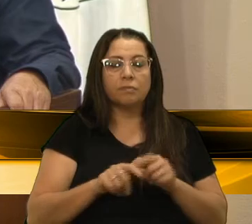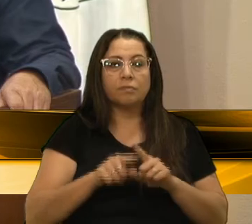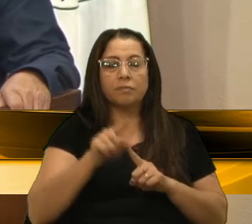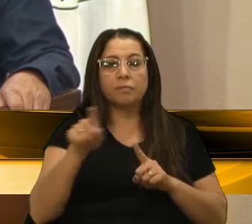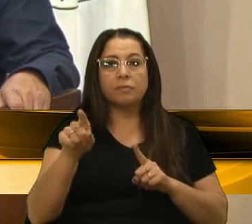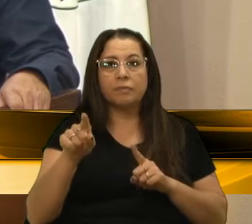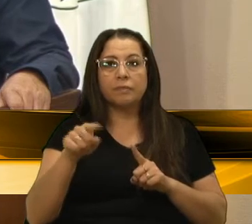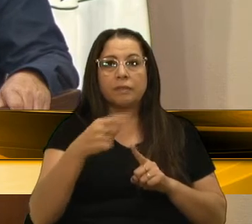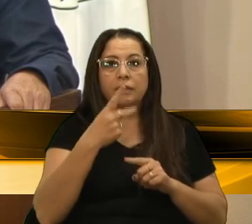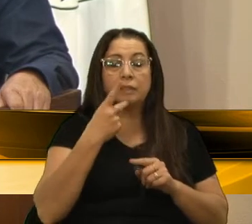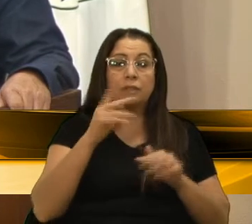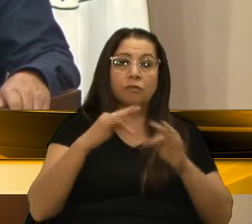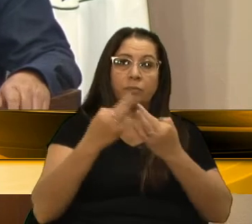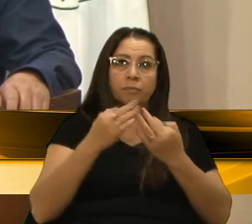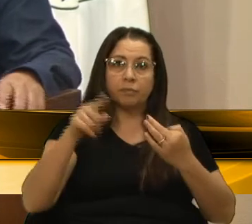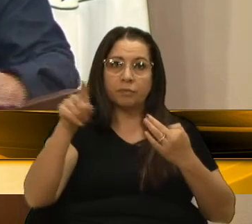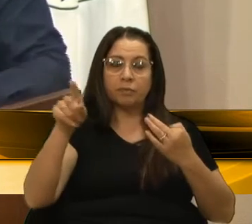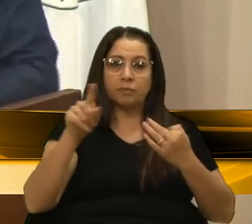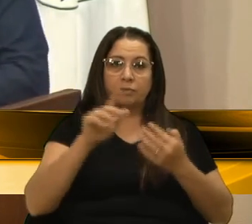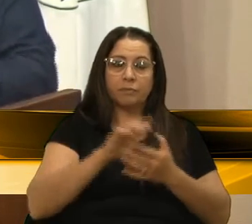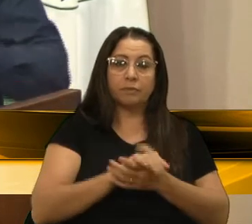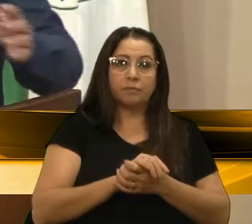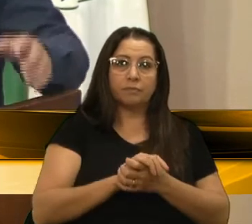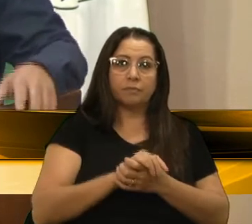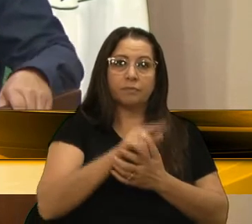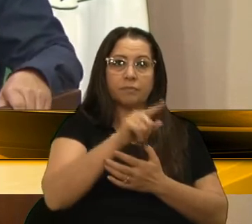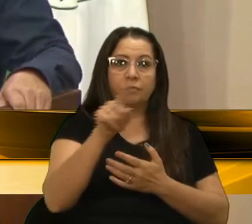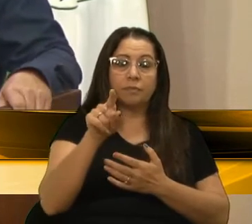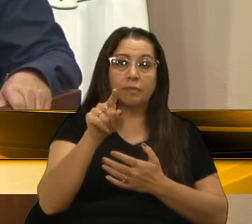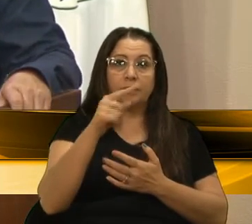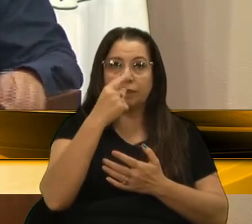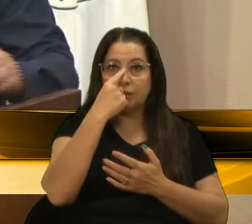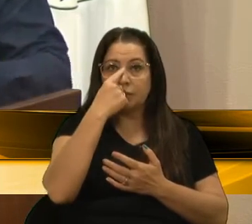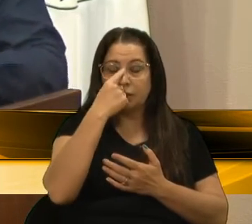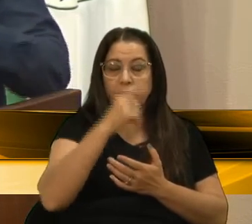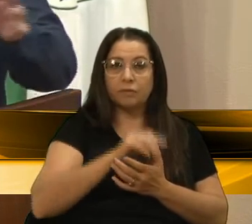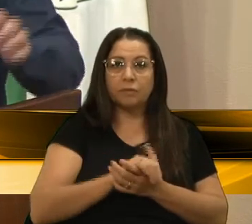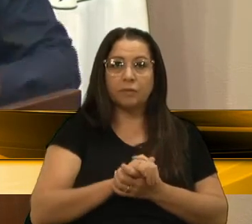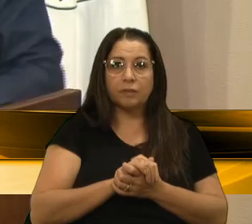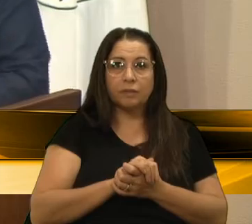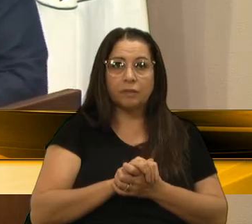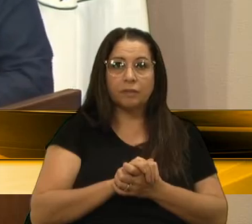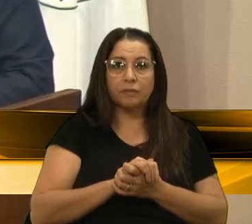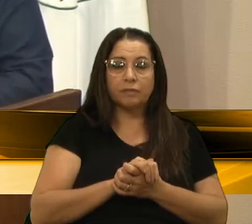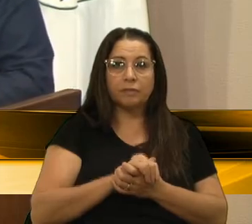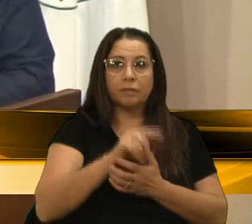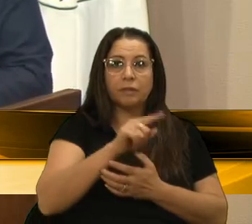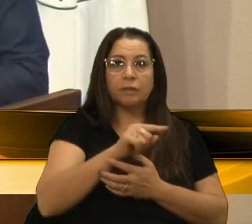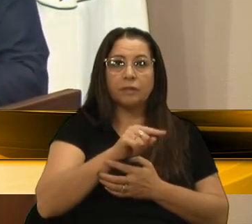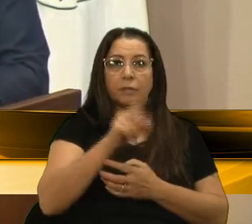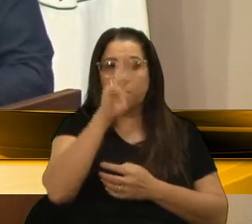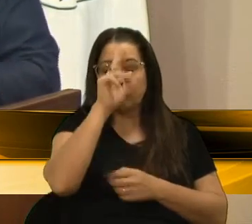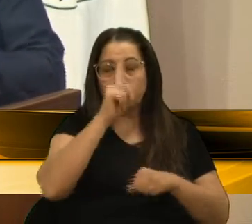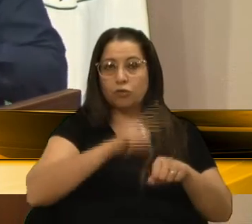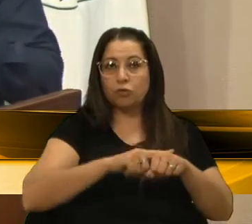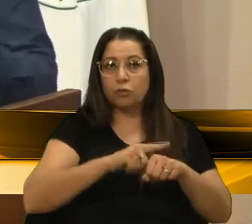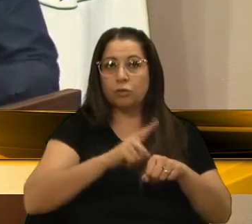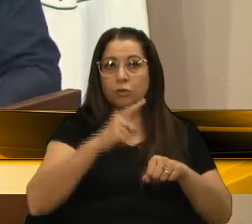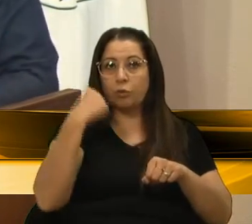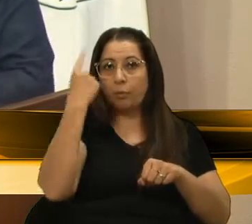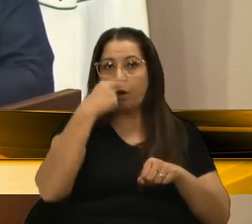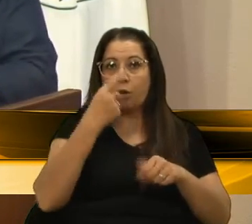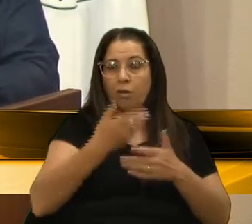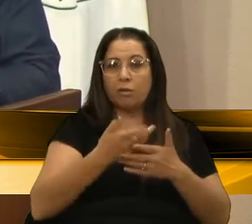aquela família, como disse, a dona Vinildo, chegava lá, meia-dia, uma hora, estava, se eu não ia,